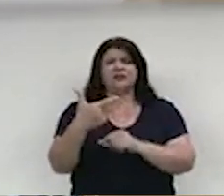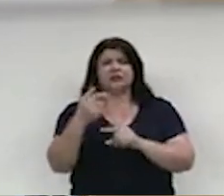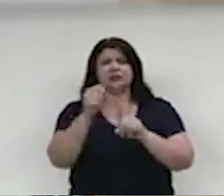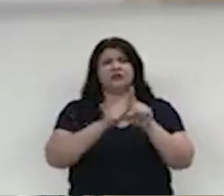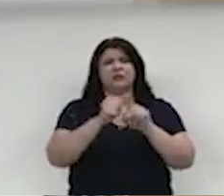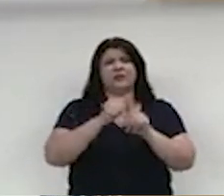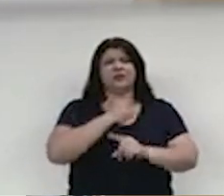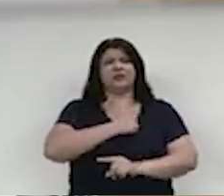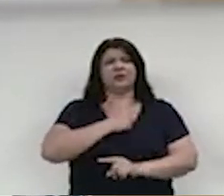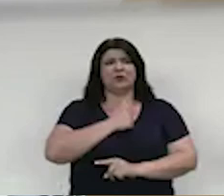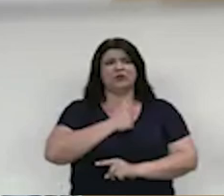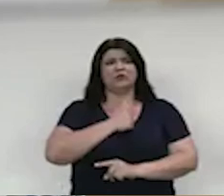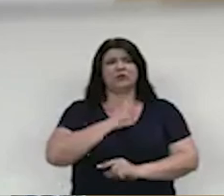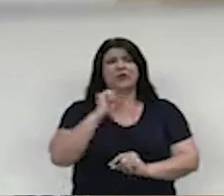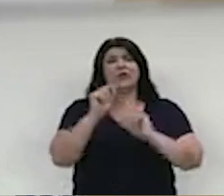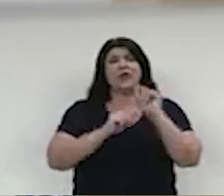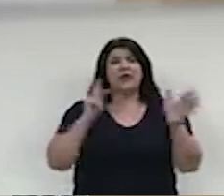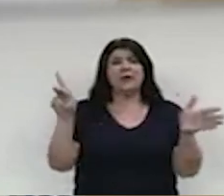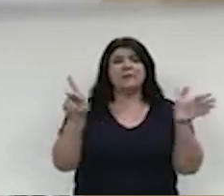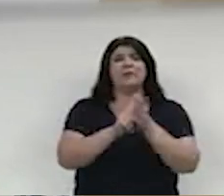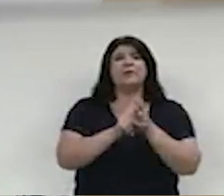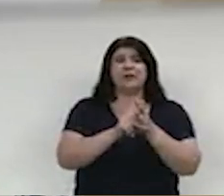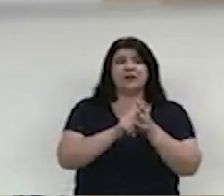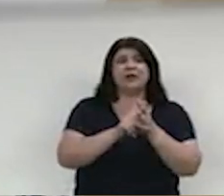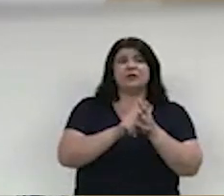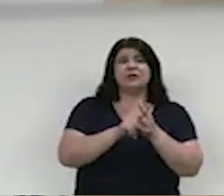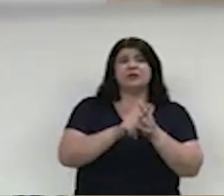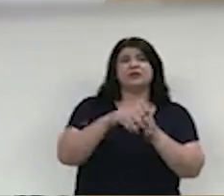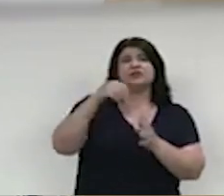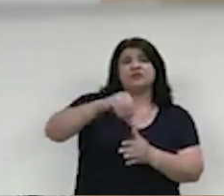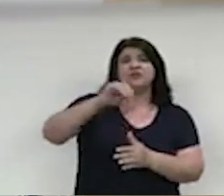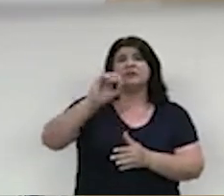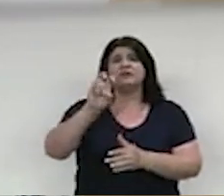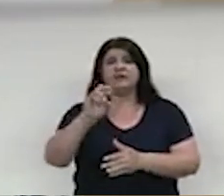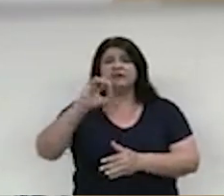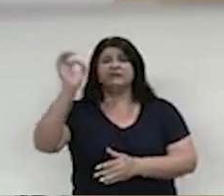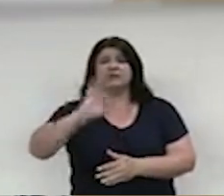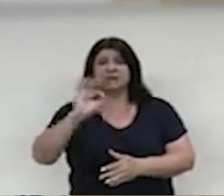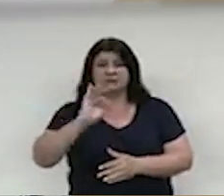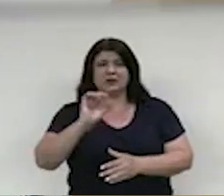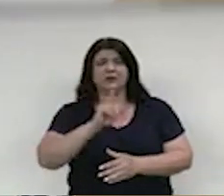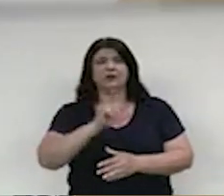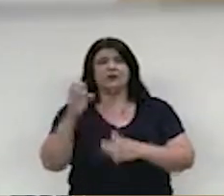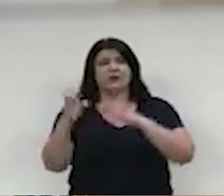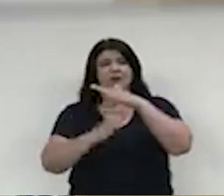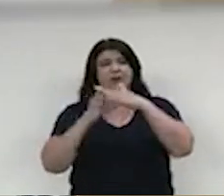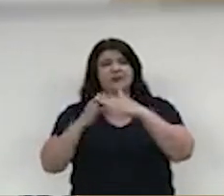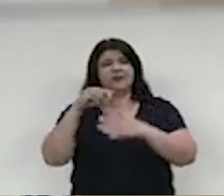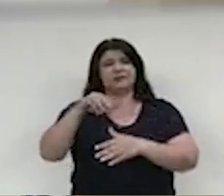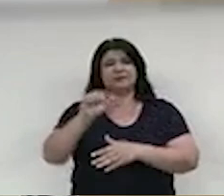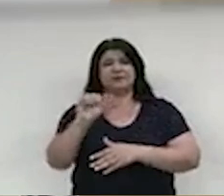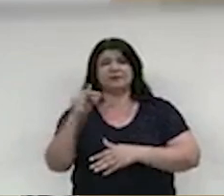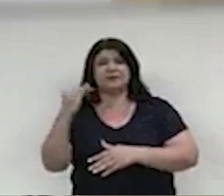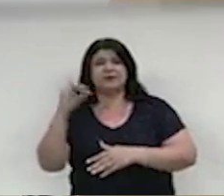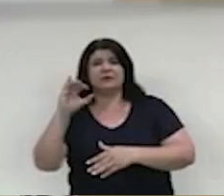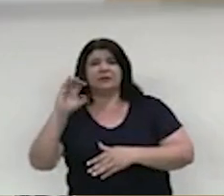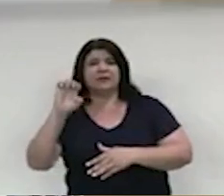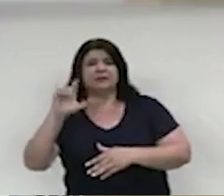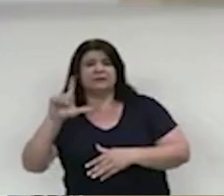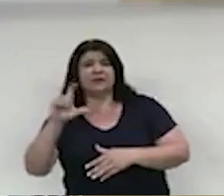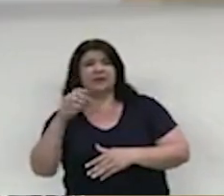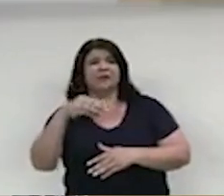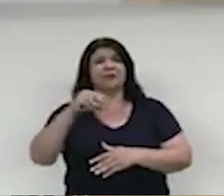Glerian se tornou proprietário de 95% da empresa Maciel e Maciel. Em 25 de novembro de 2019,